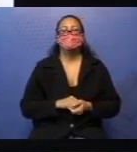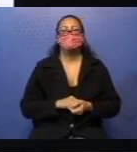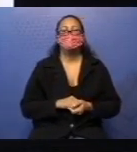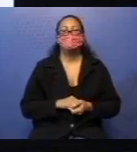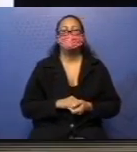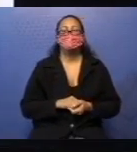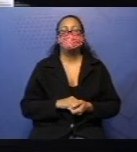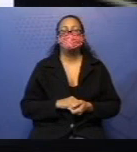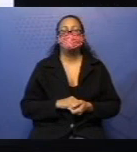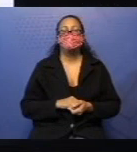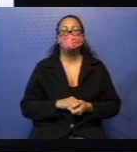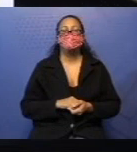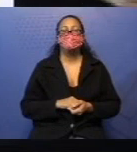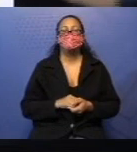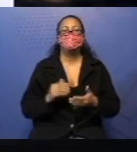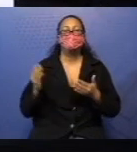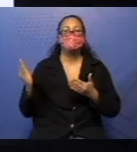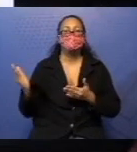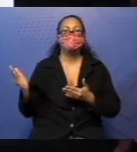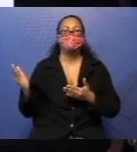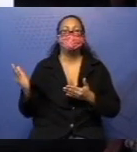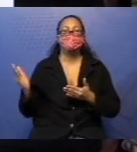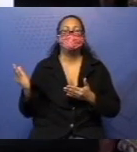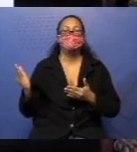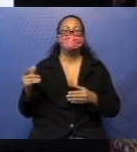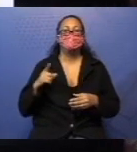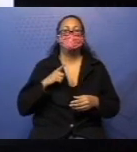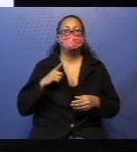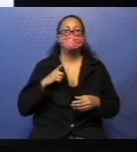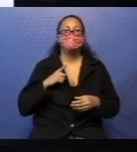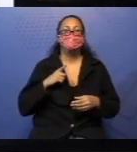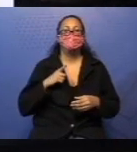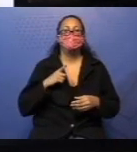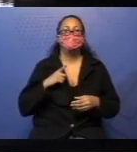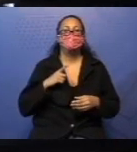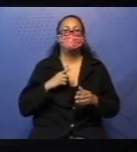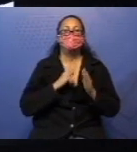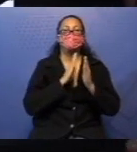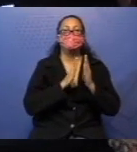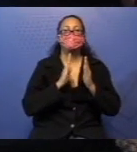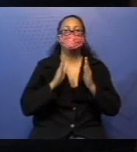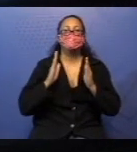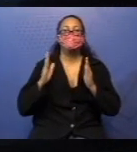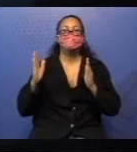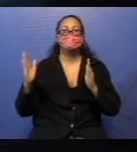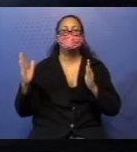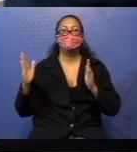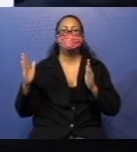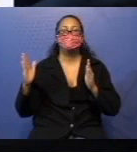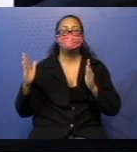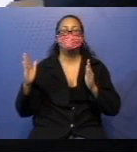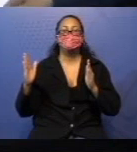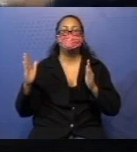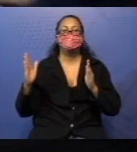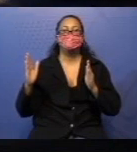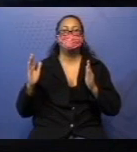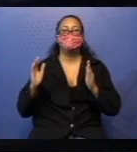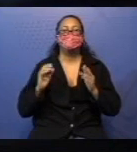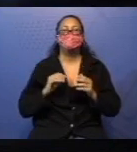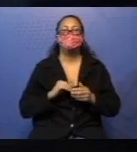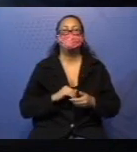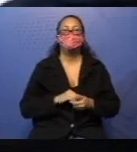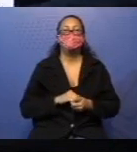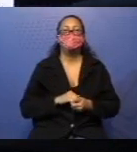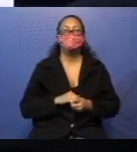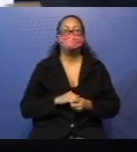Vamos lá. Aqui, eu tenho sequências. Eu vou falar bichinho e bonequinho, tá gente? Porque a gente